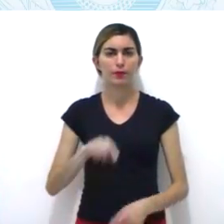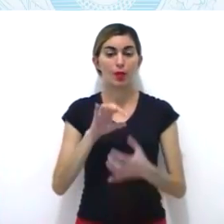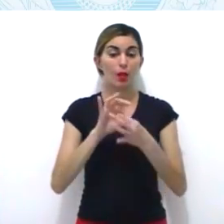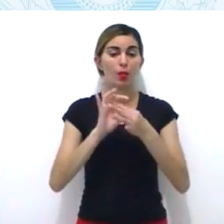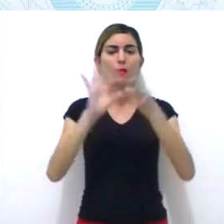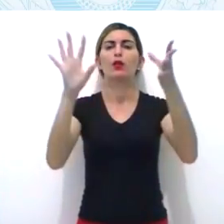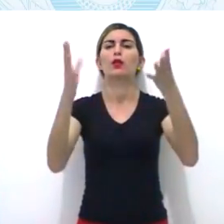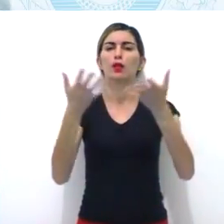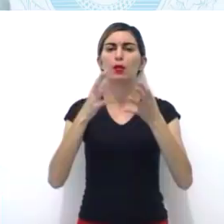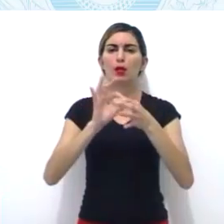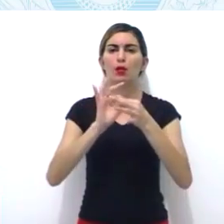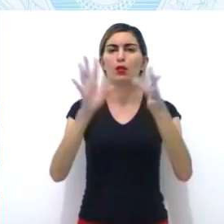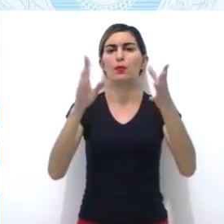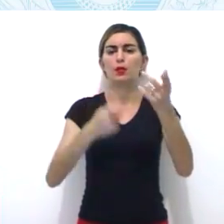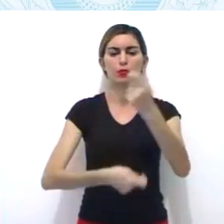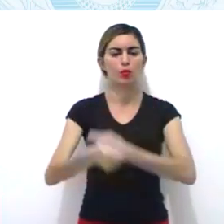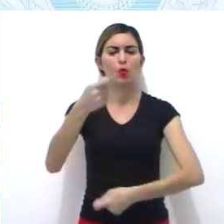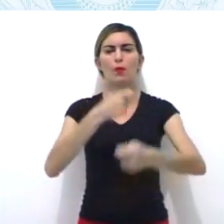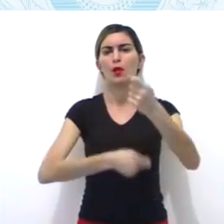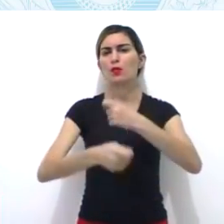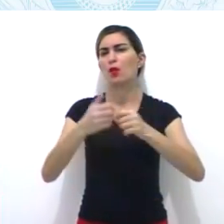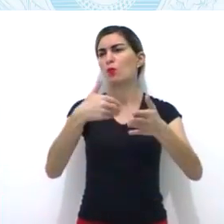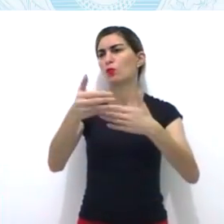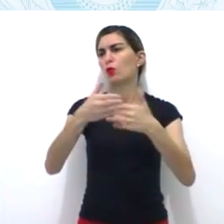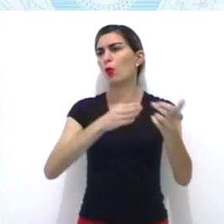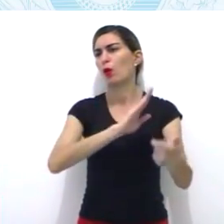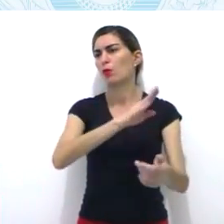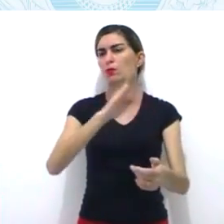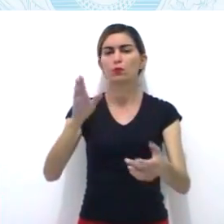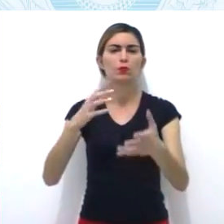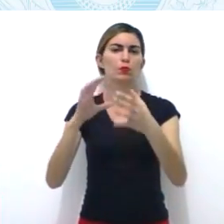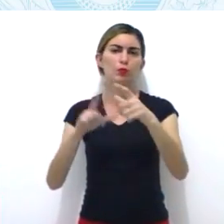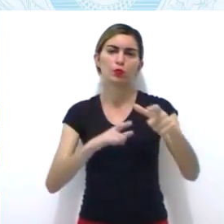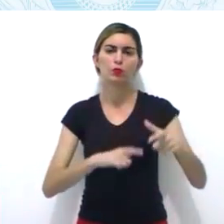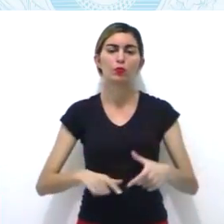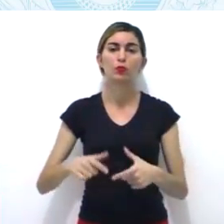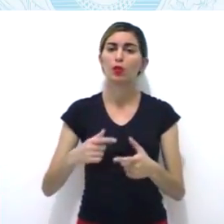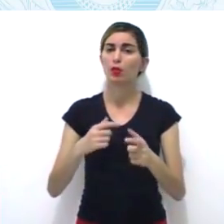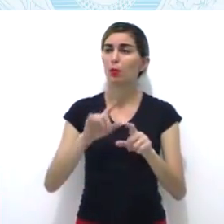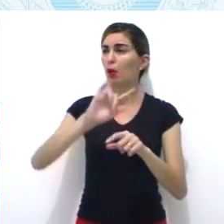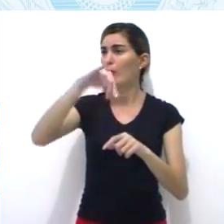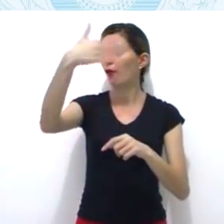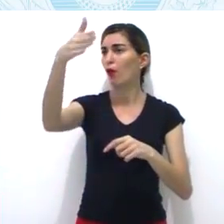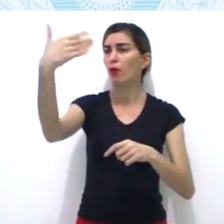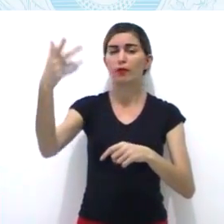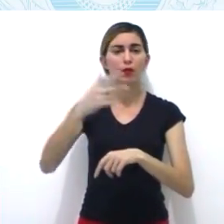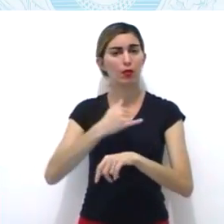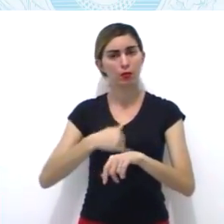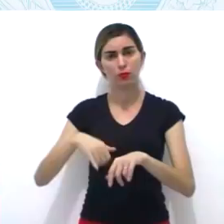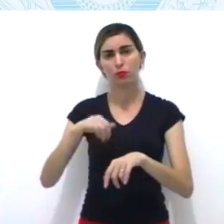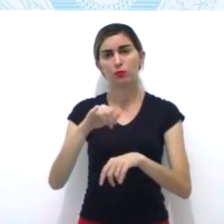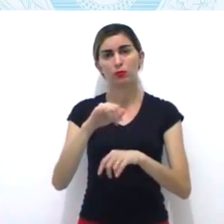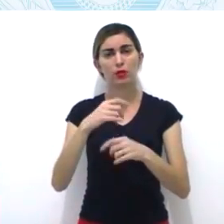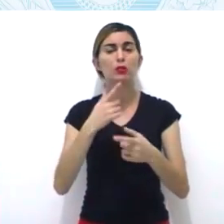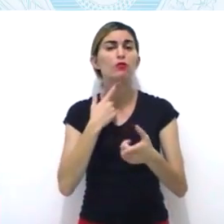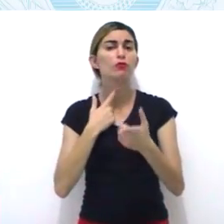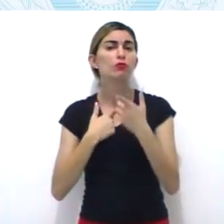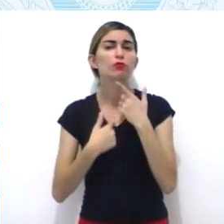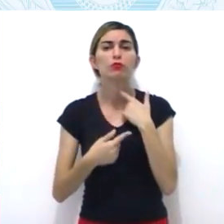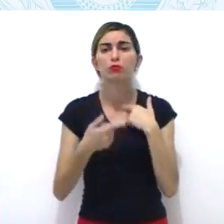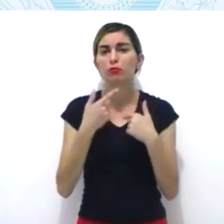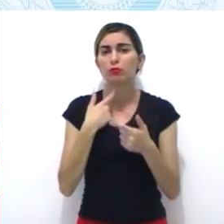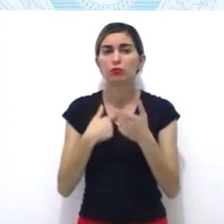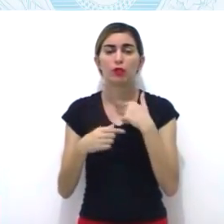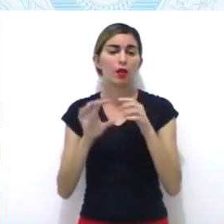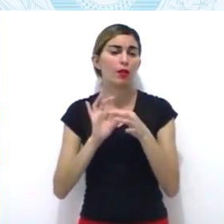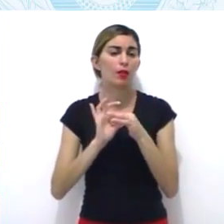Desejavam liberdade e igualdade entre as pessoas, portanto, eram